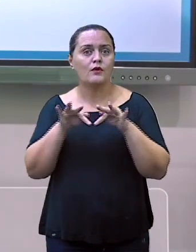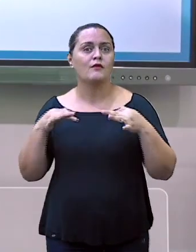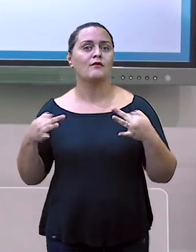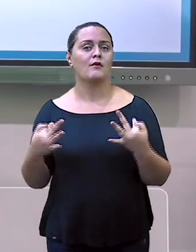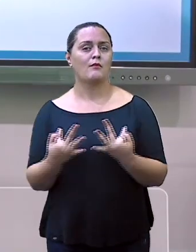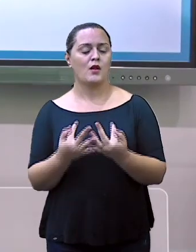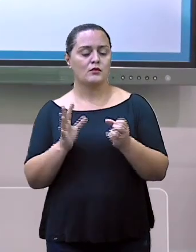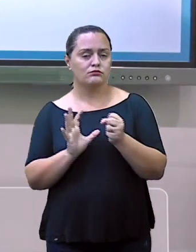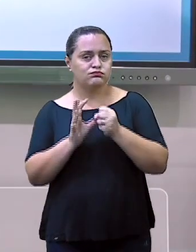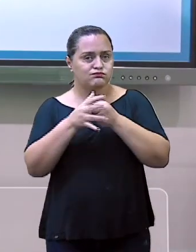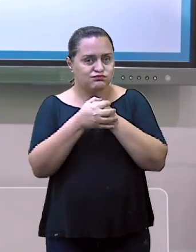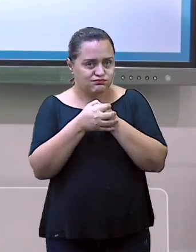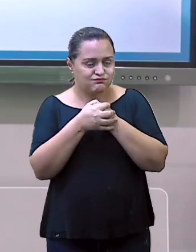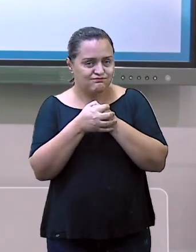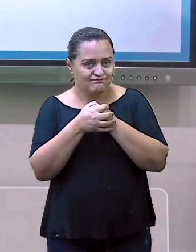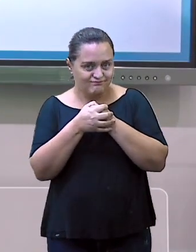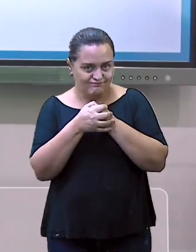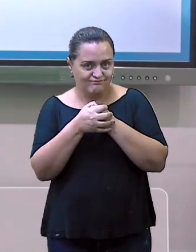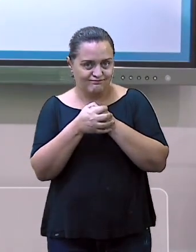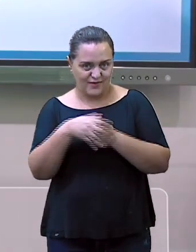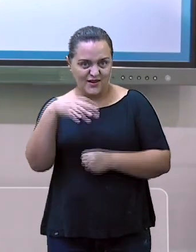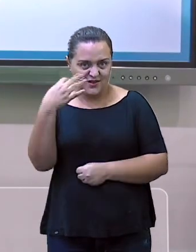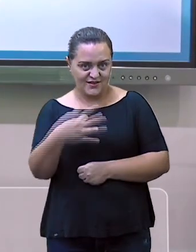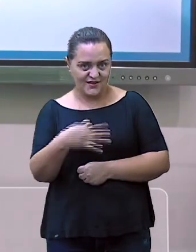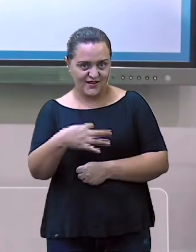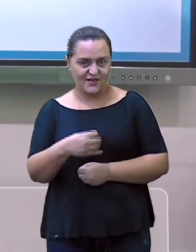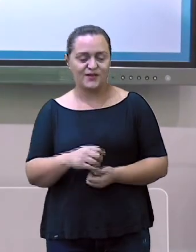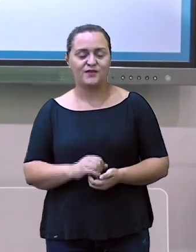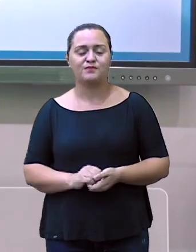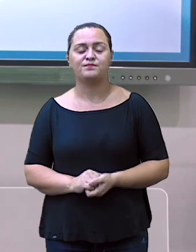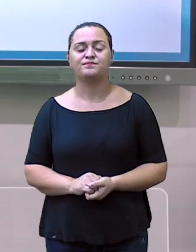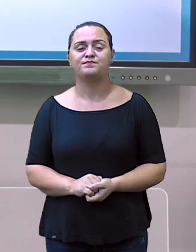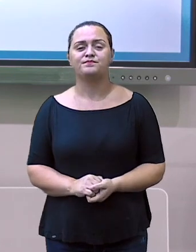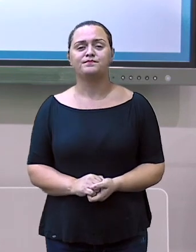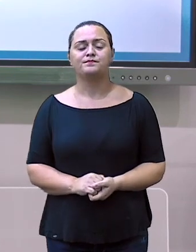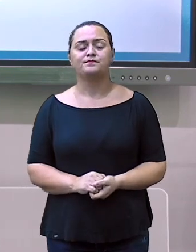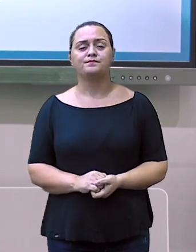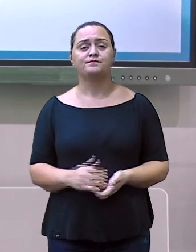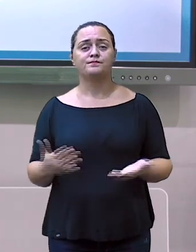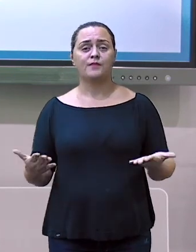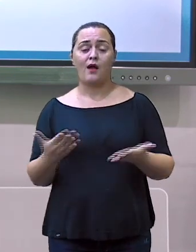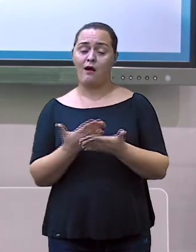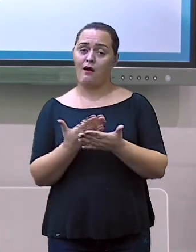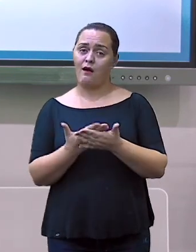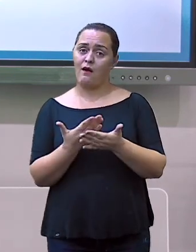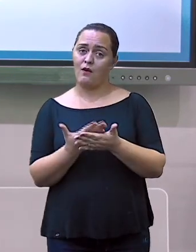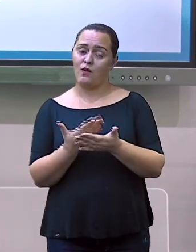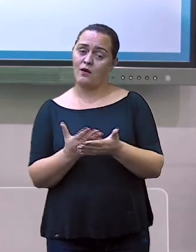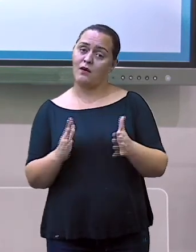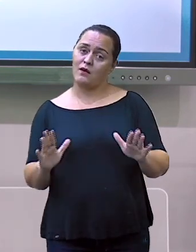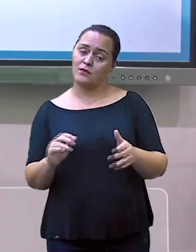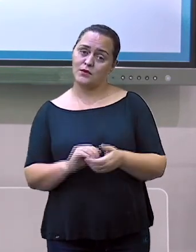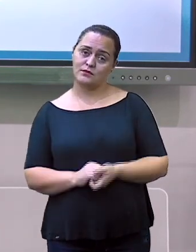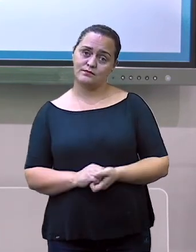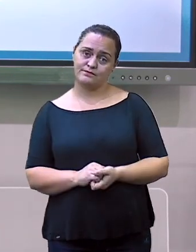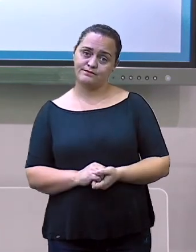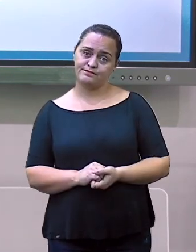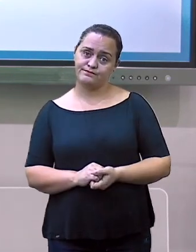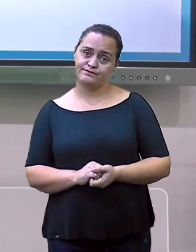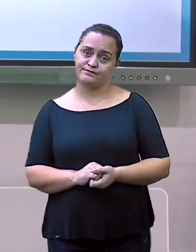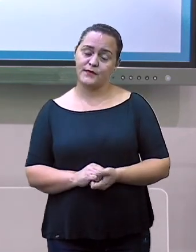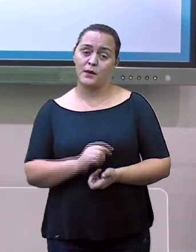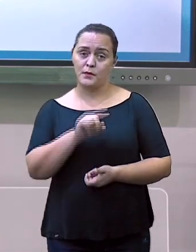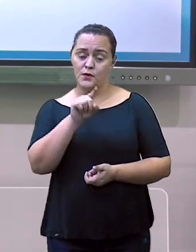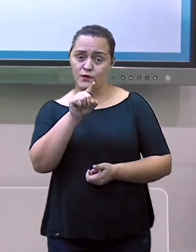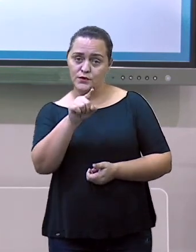Bom, a nossa aula acabou, mas eu gostaria de deixar um recadinho para vocês. E para